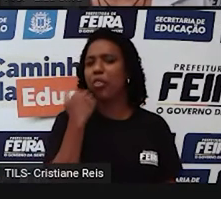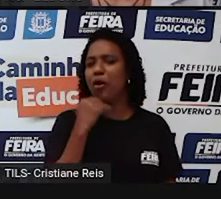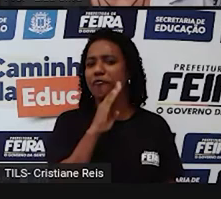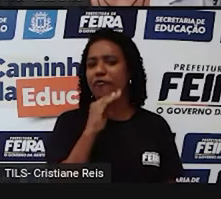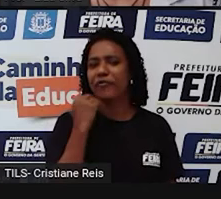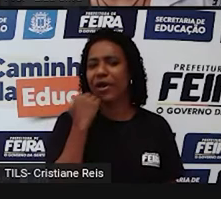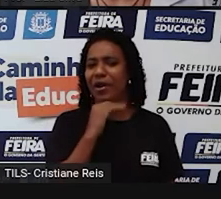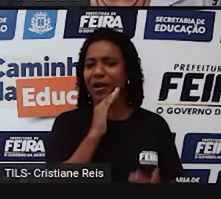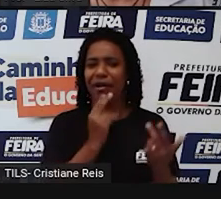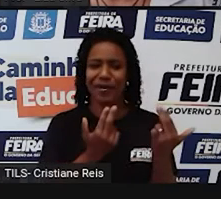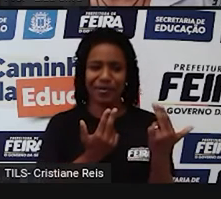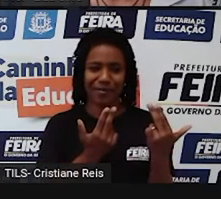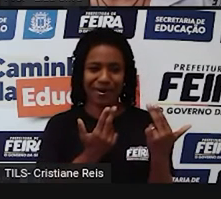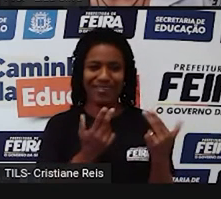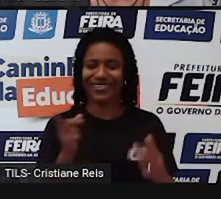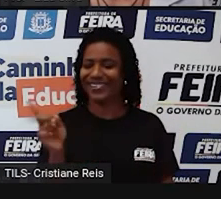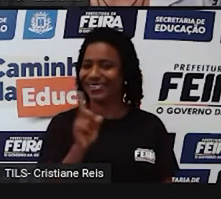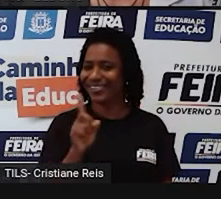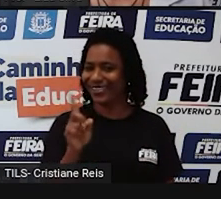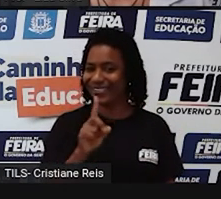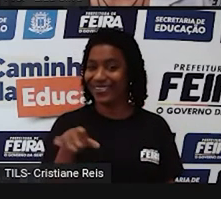novidade é romance